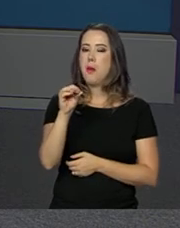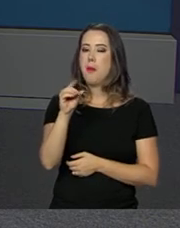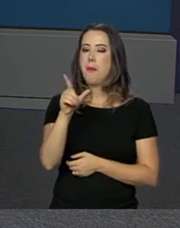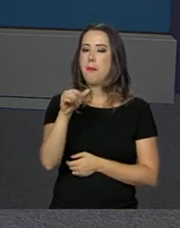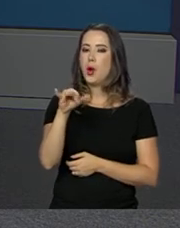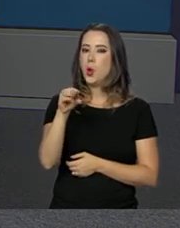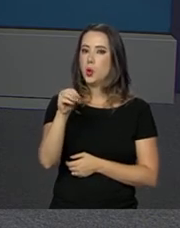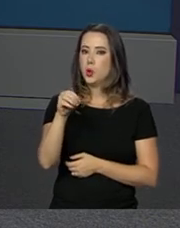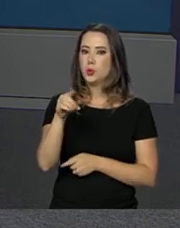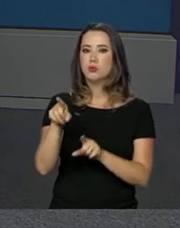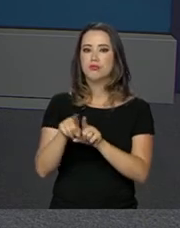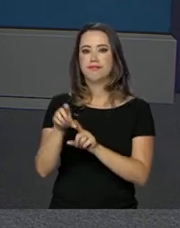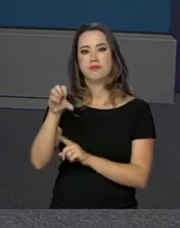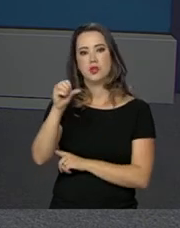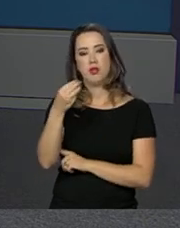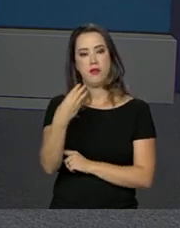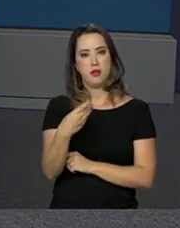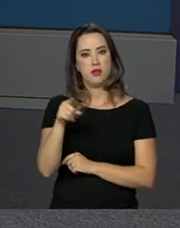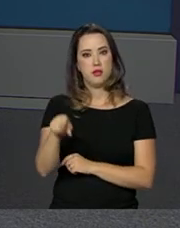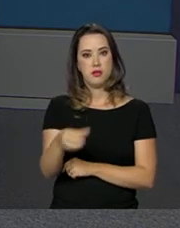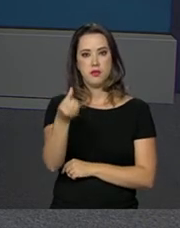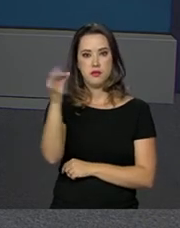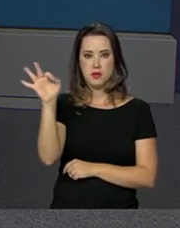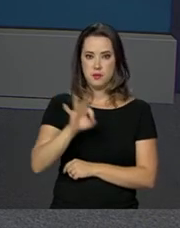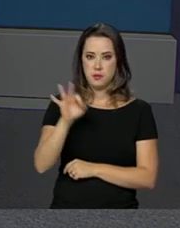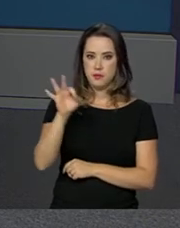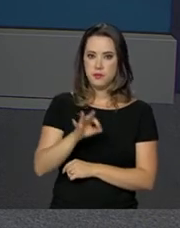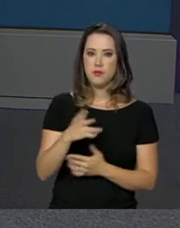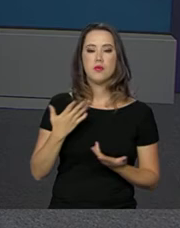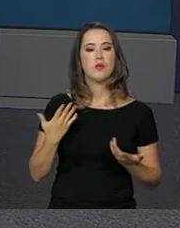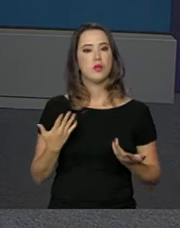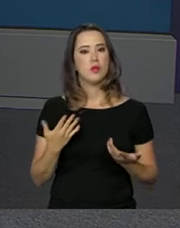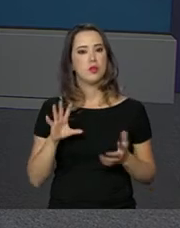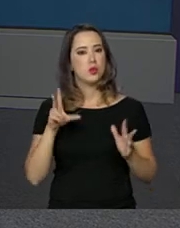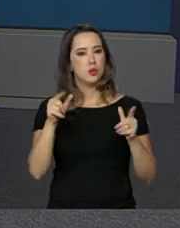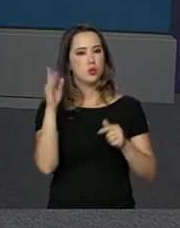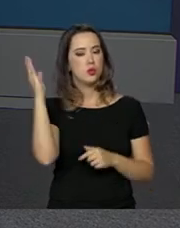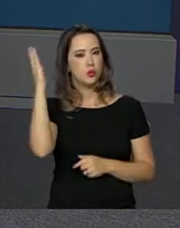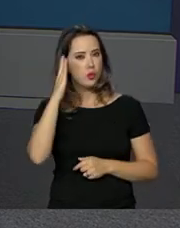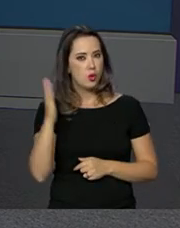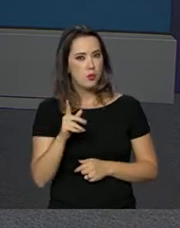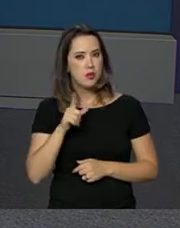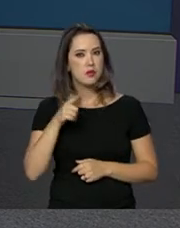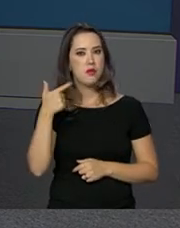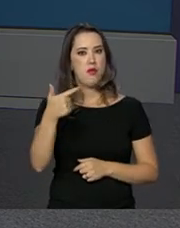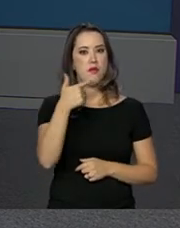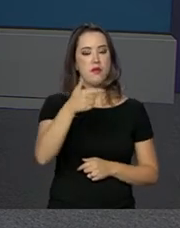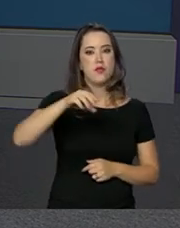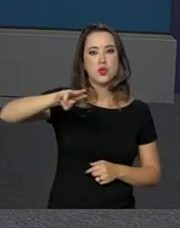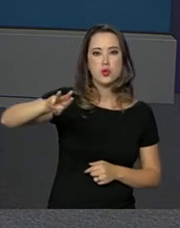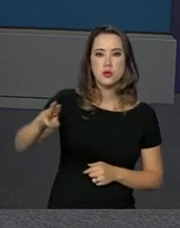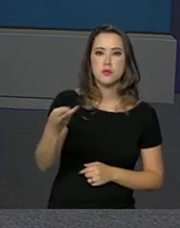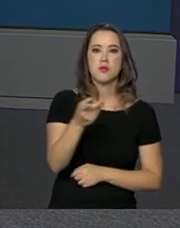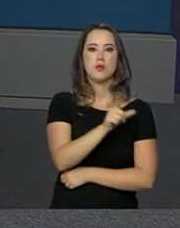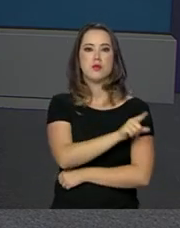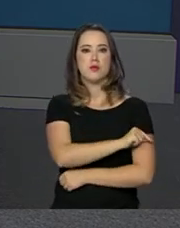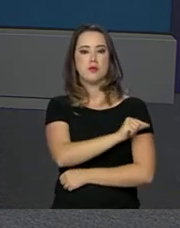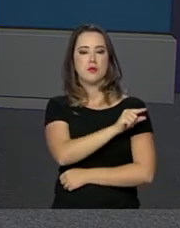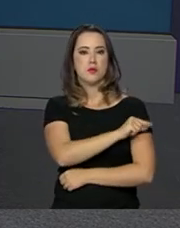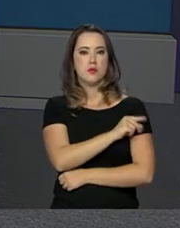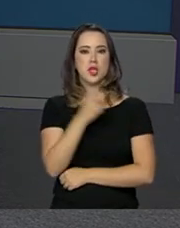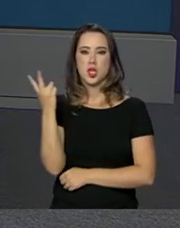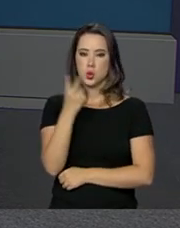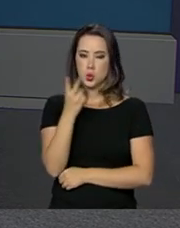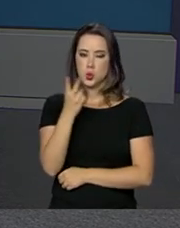93,6%. Foram aplicadas em todo o país mais de 22 milhões de doses